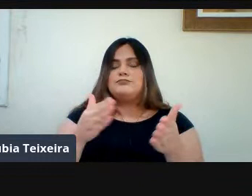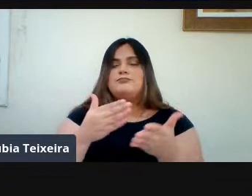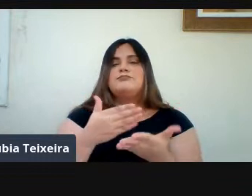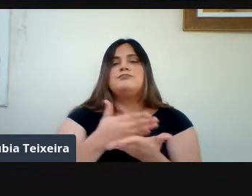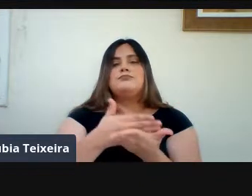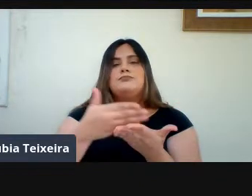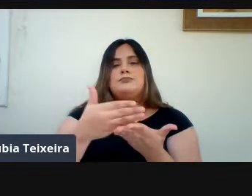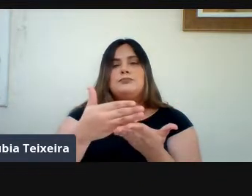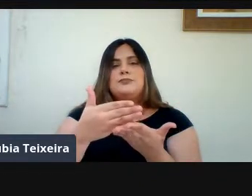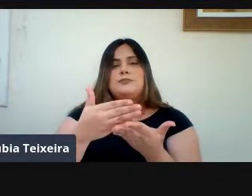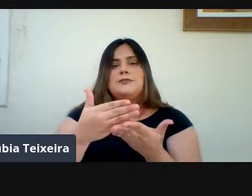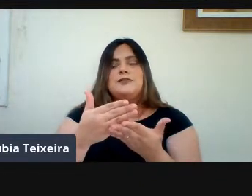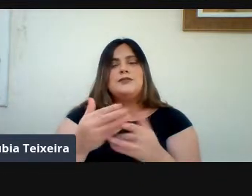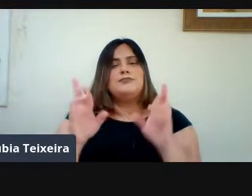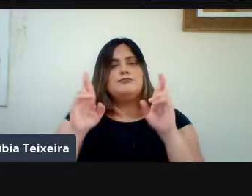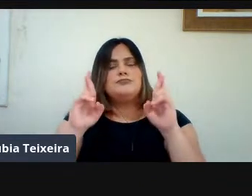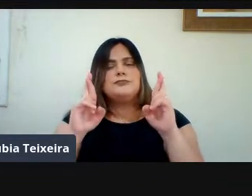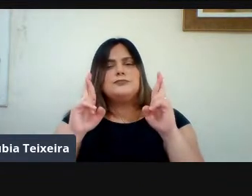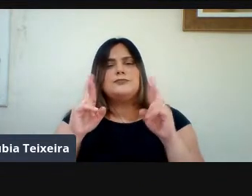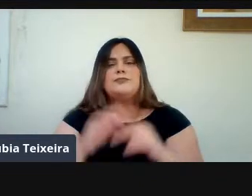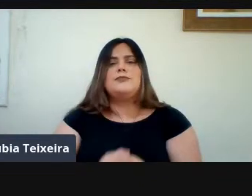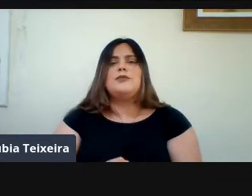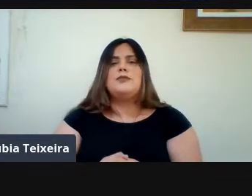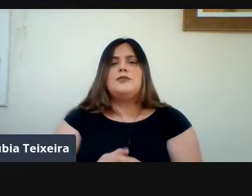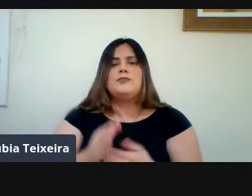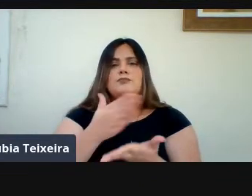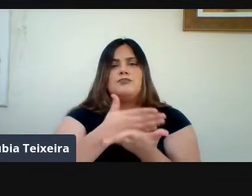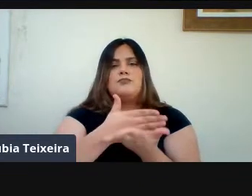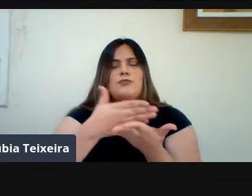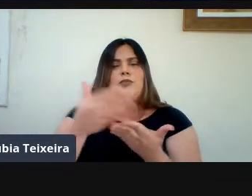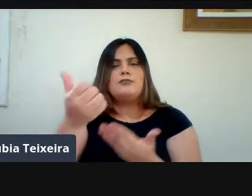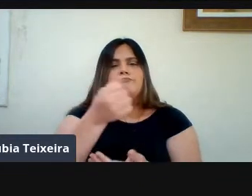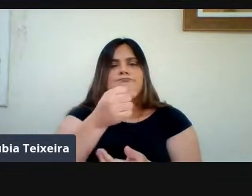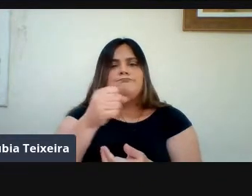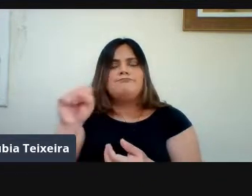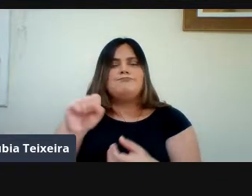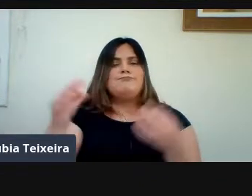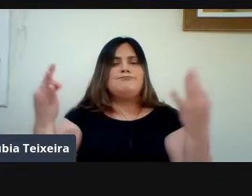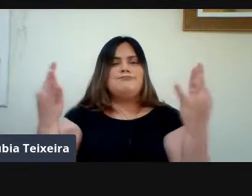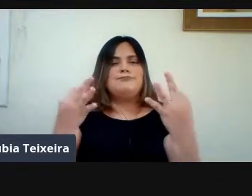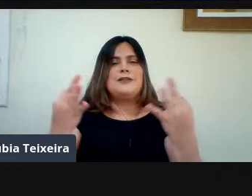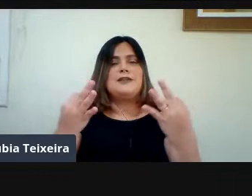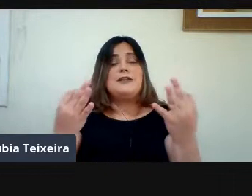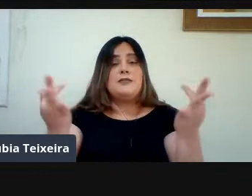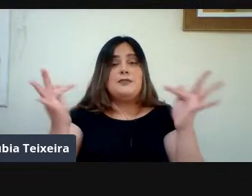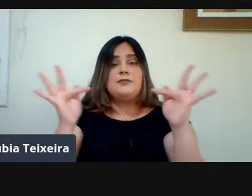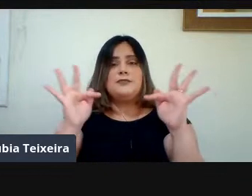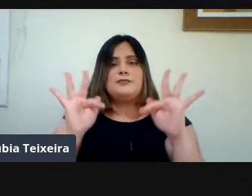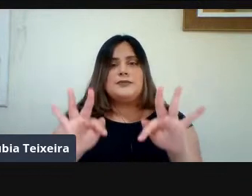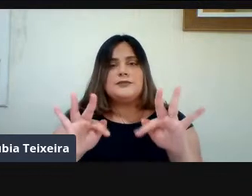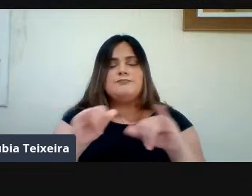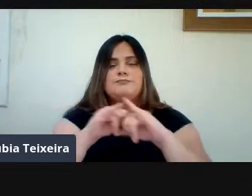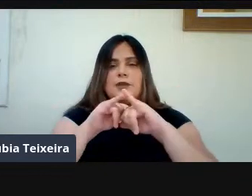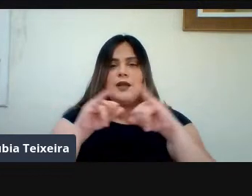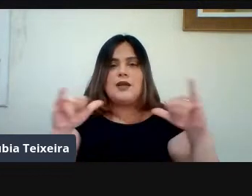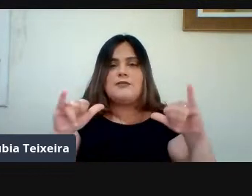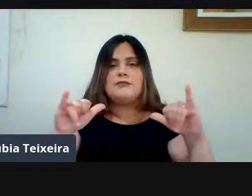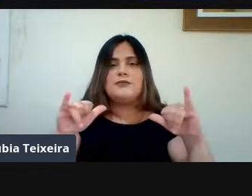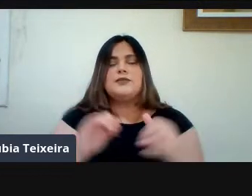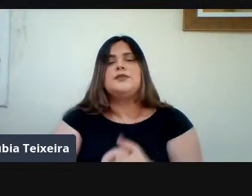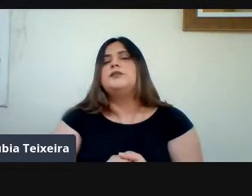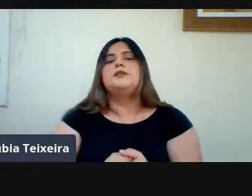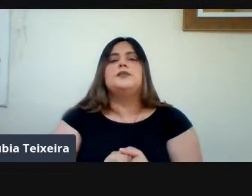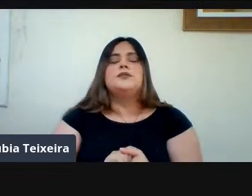excelente Início De semestre E para Além Dessa Encerramento Eu gostaria Também De dar Um aviso Com relação Ao nosso